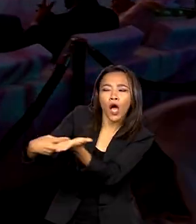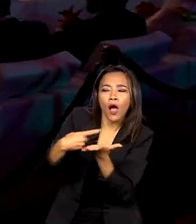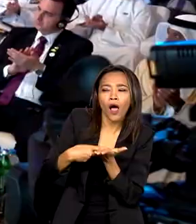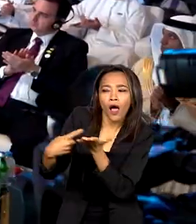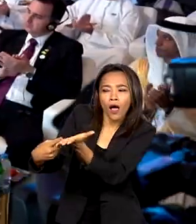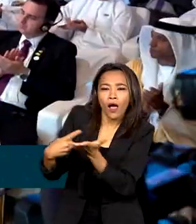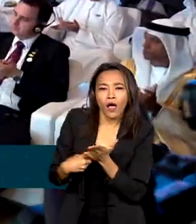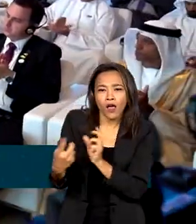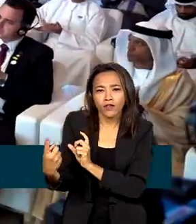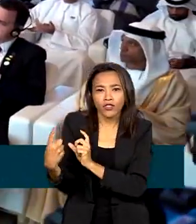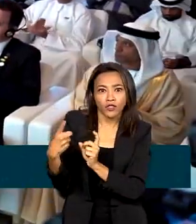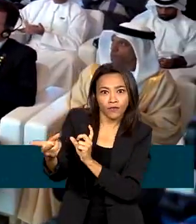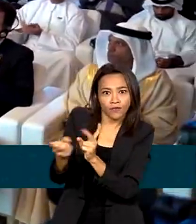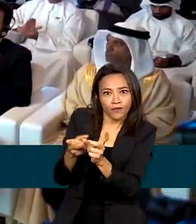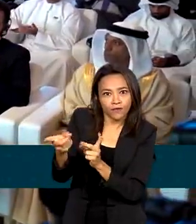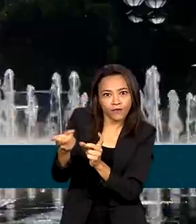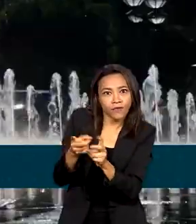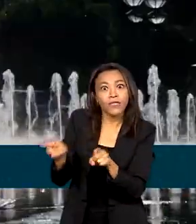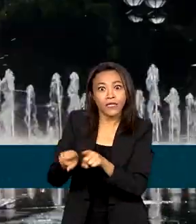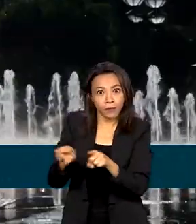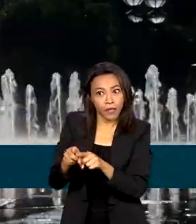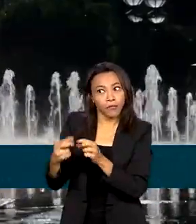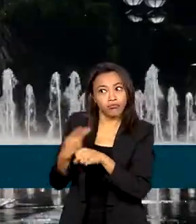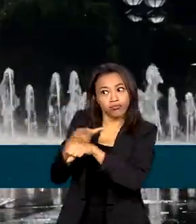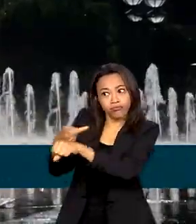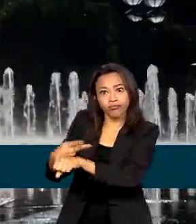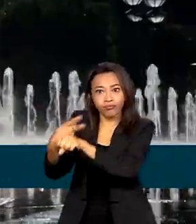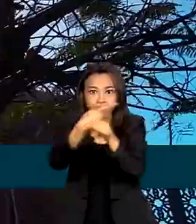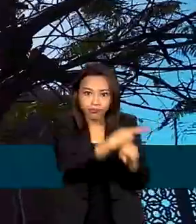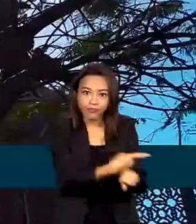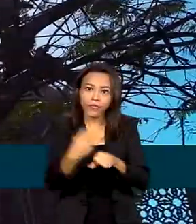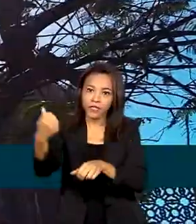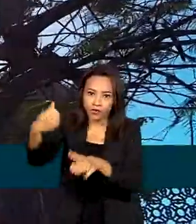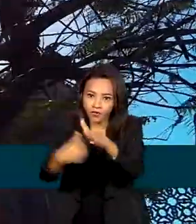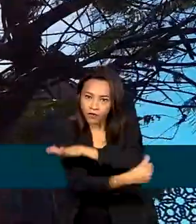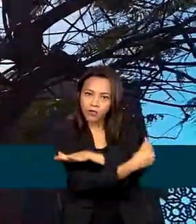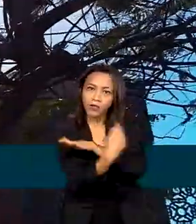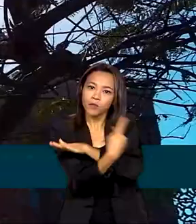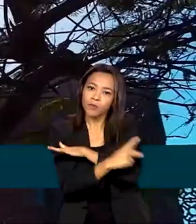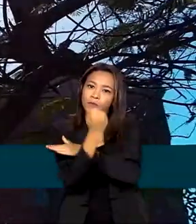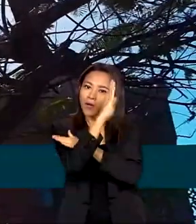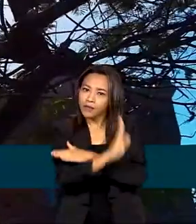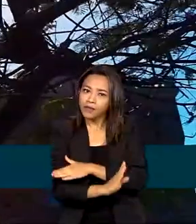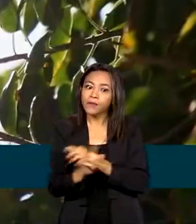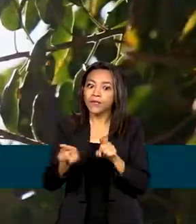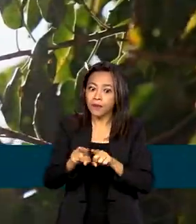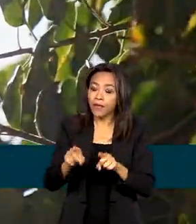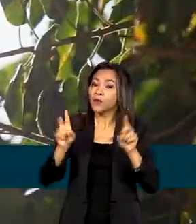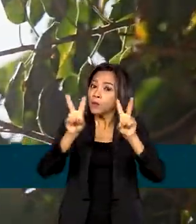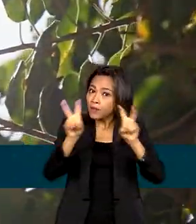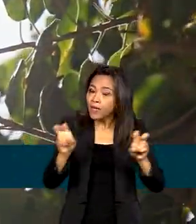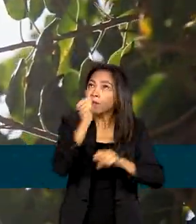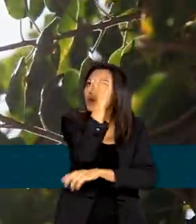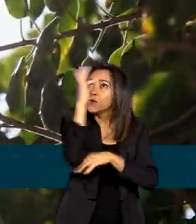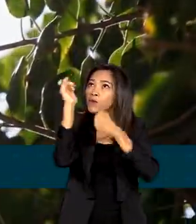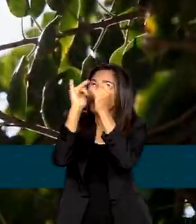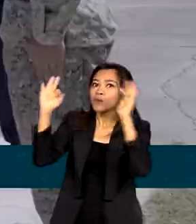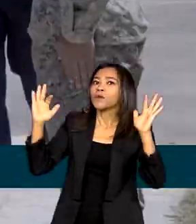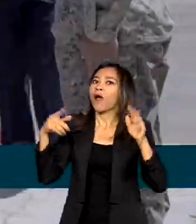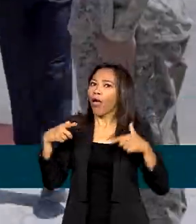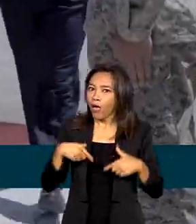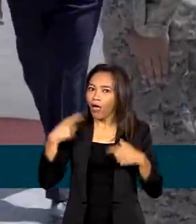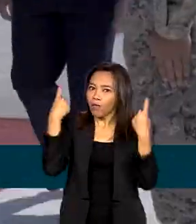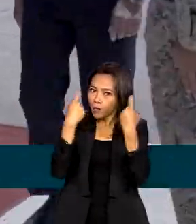bilaterais, além de investimentos. E assim como na China, as questões ambientais também fazem parte da pauta.